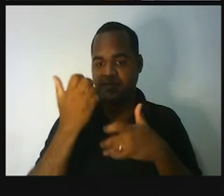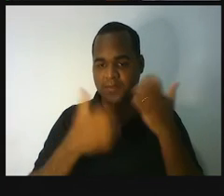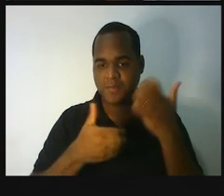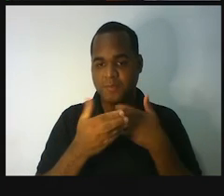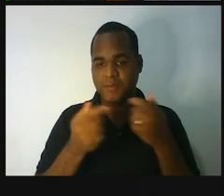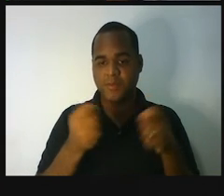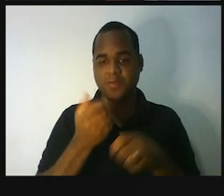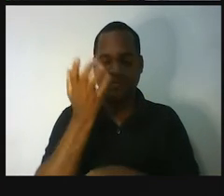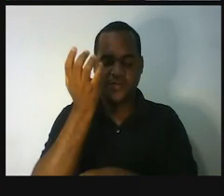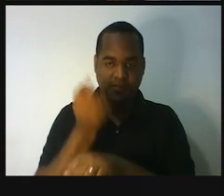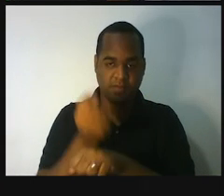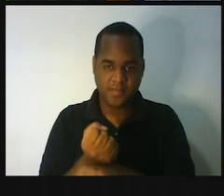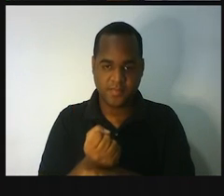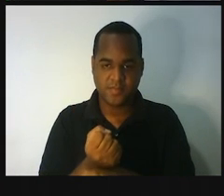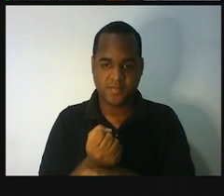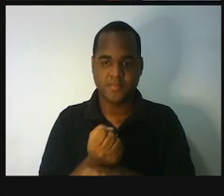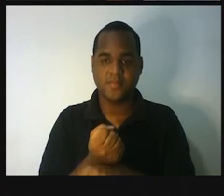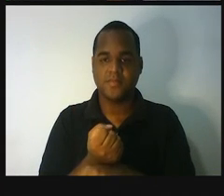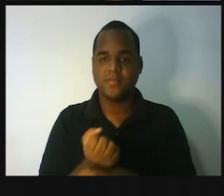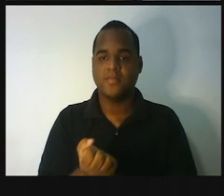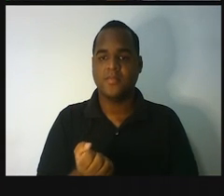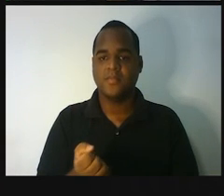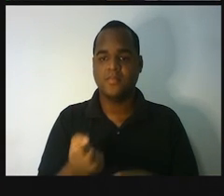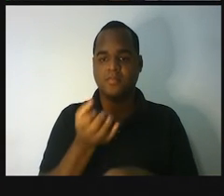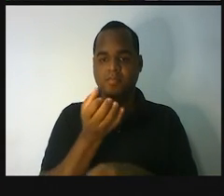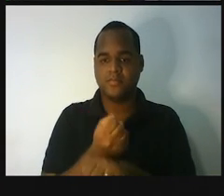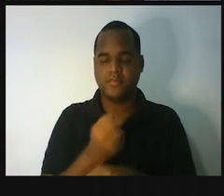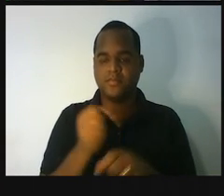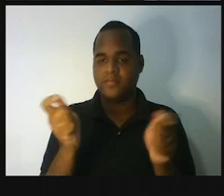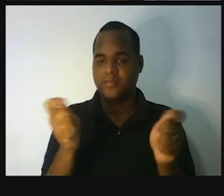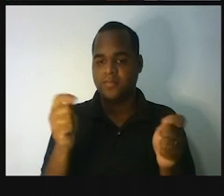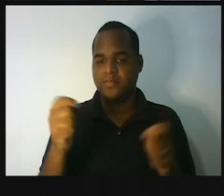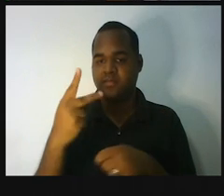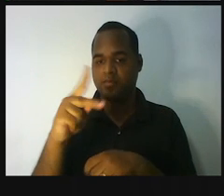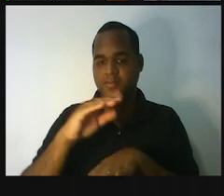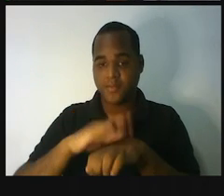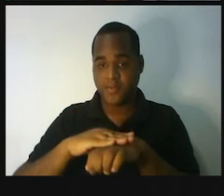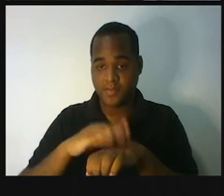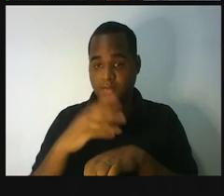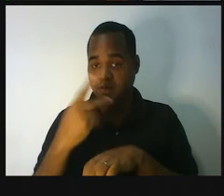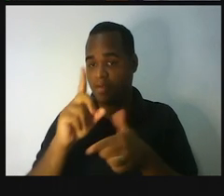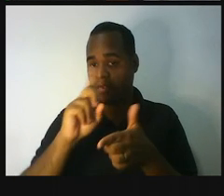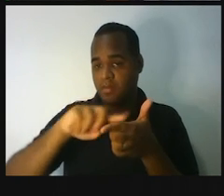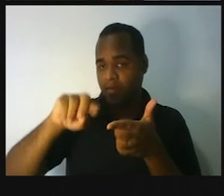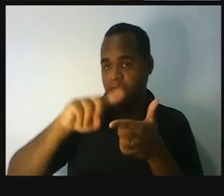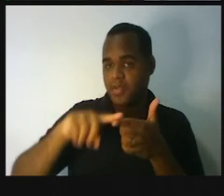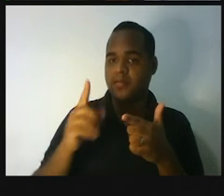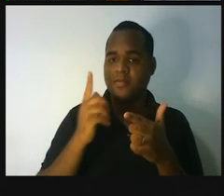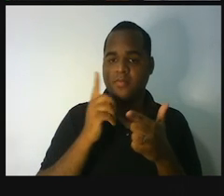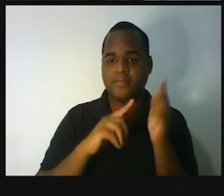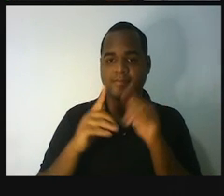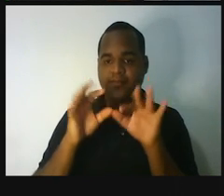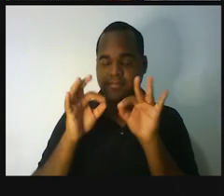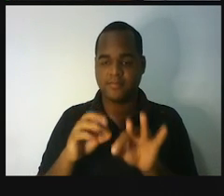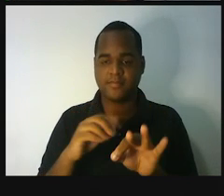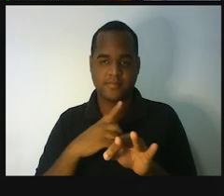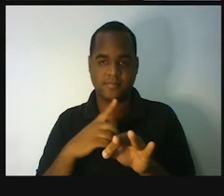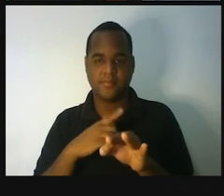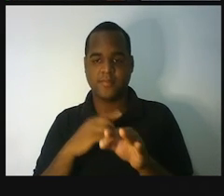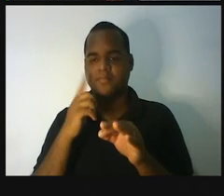baixar um arquivo onde nesse arquivo tem esse programinha, para que você faça a leitura de uma forma